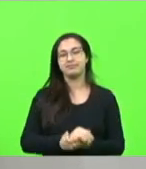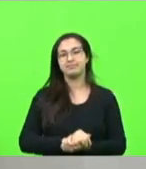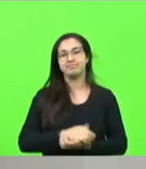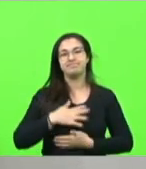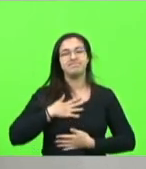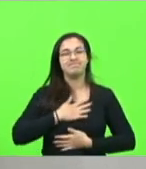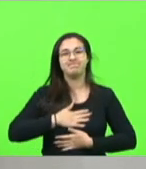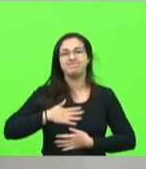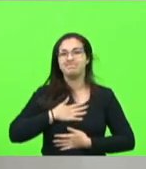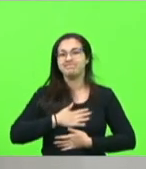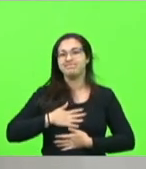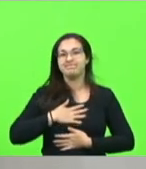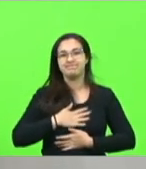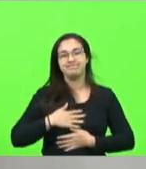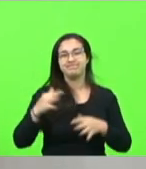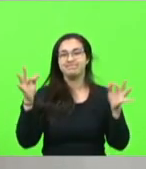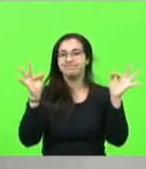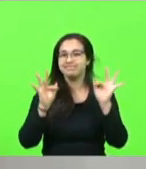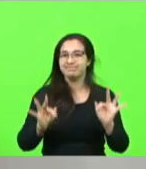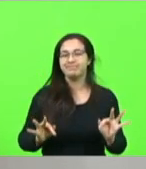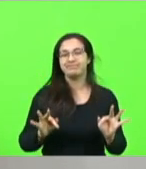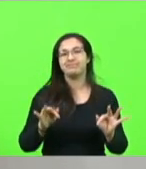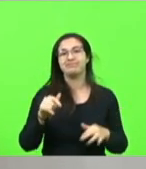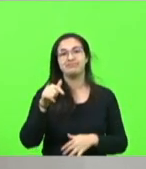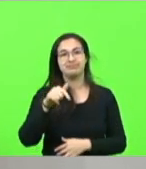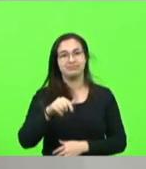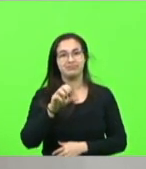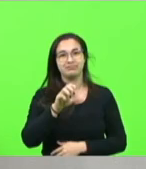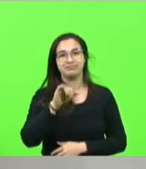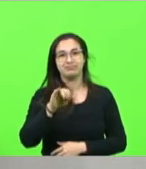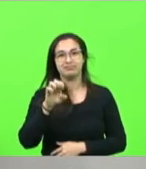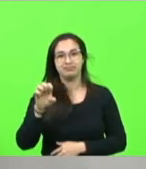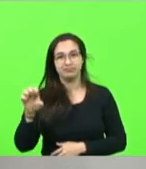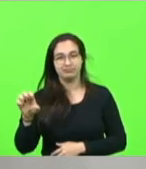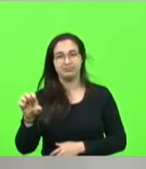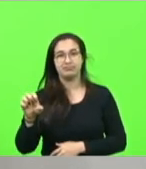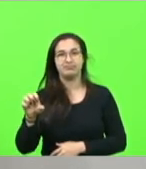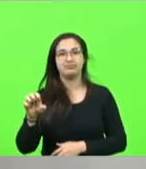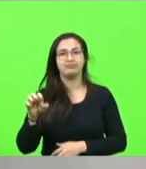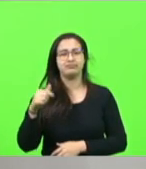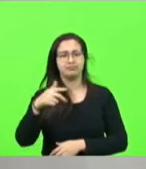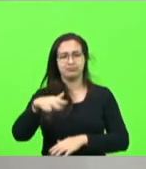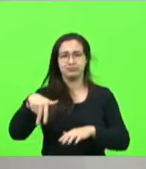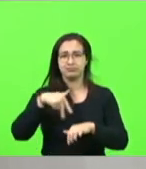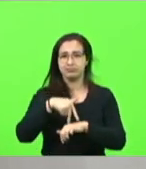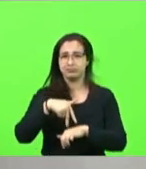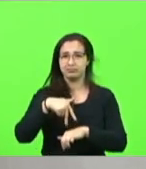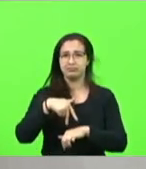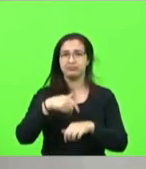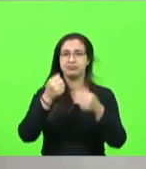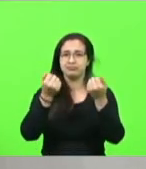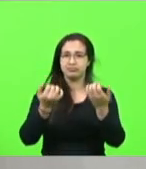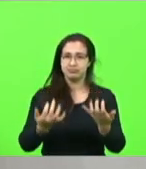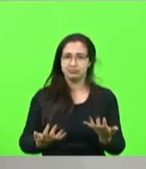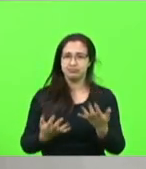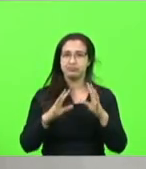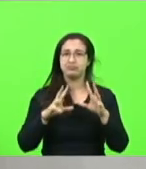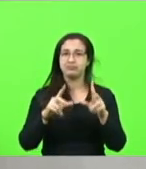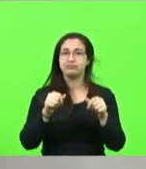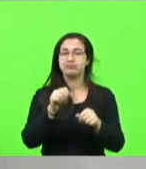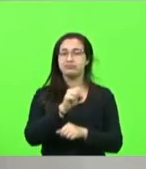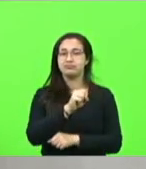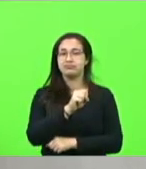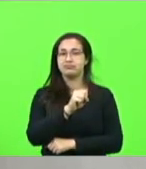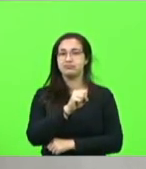para o CIE estar novamente, como todos os anos, aqui, prestando contas para a sociedade catarinense das